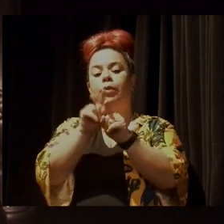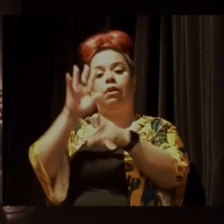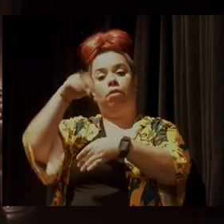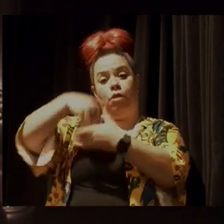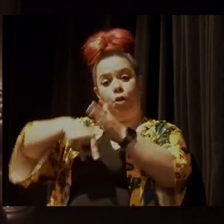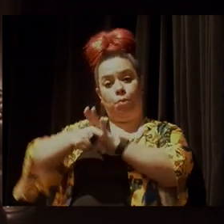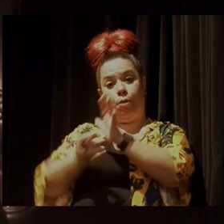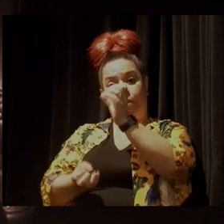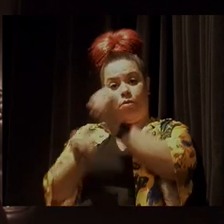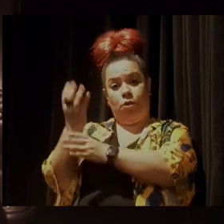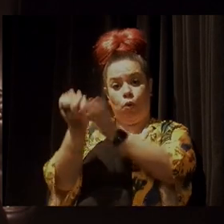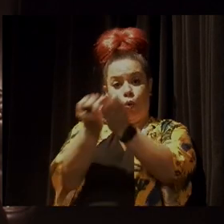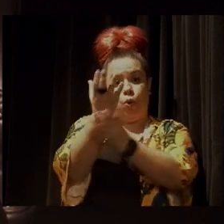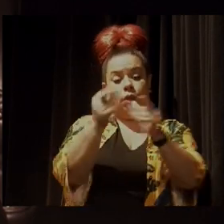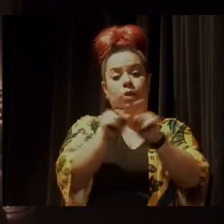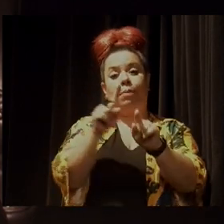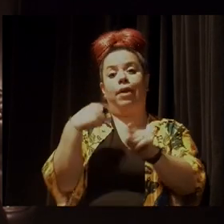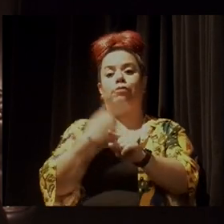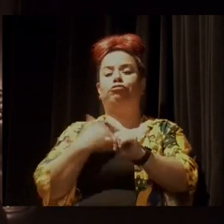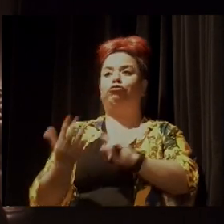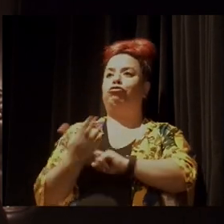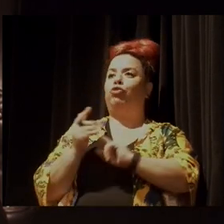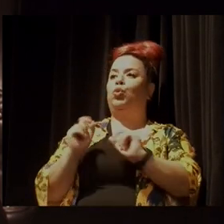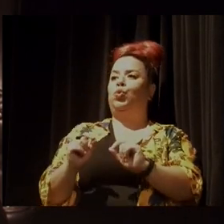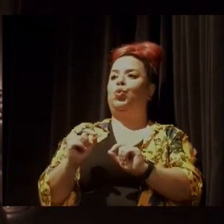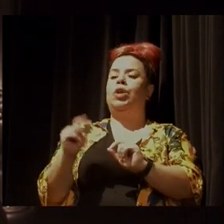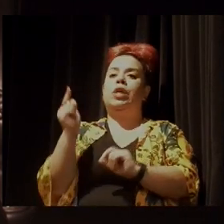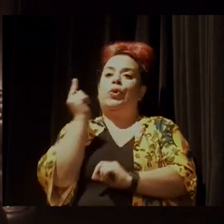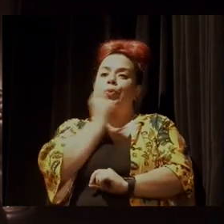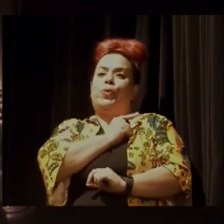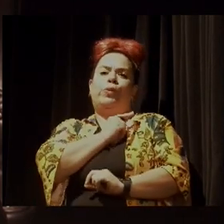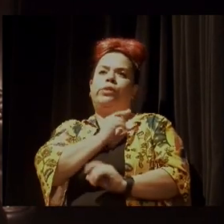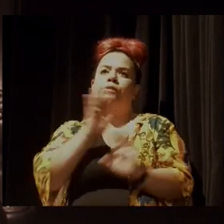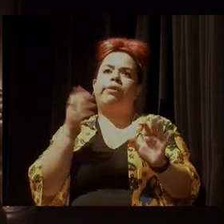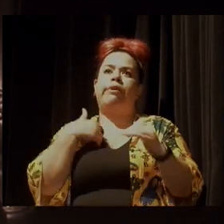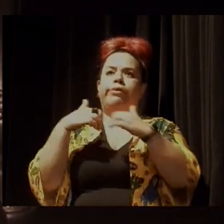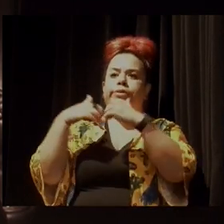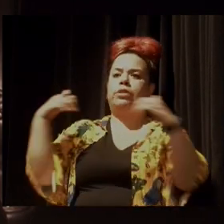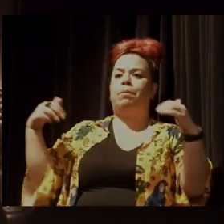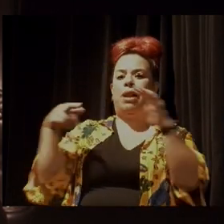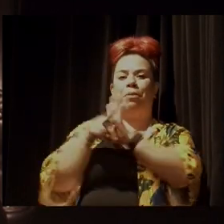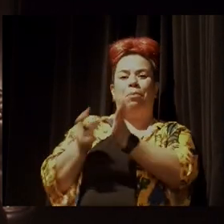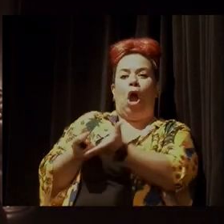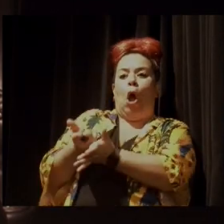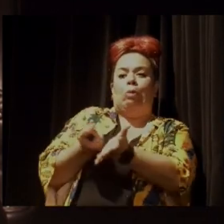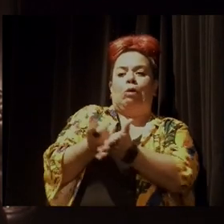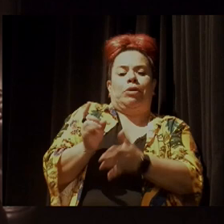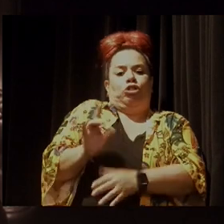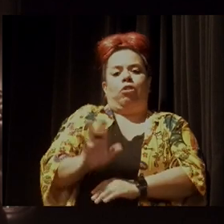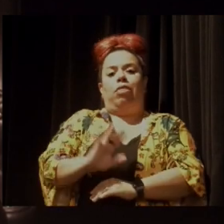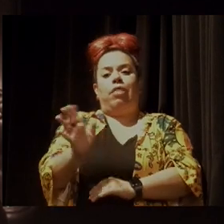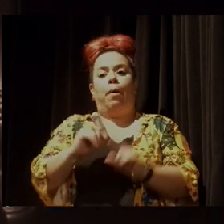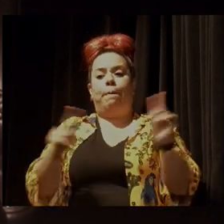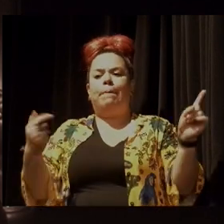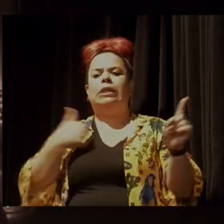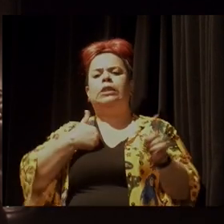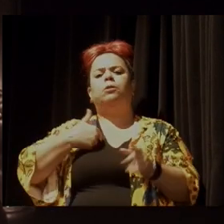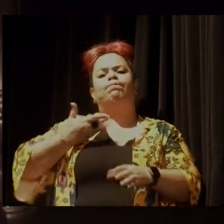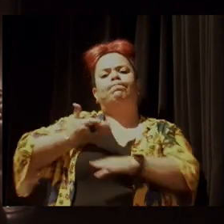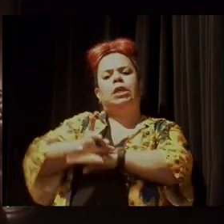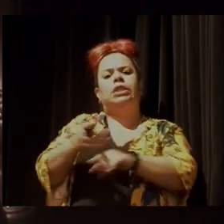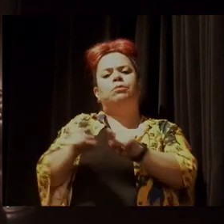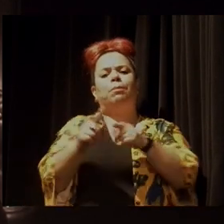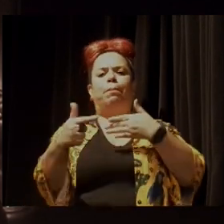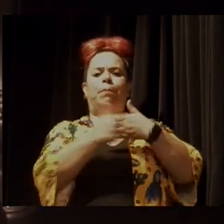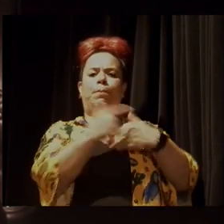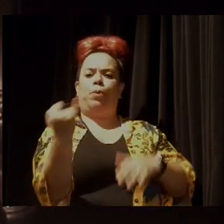a gente a sair um pouco também dessa relação simplesmente de consumo. E eu acho que esse é um